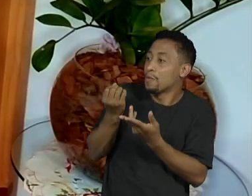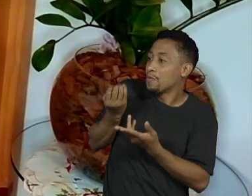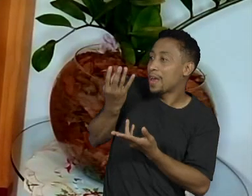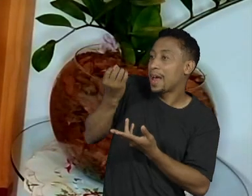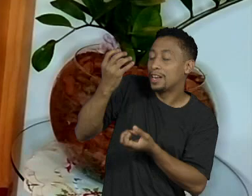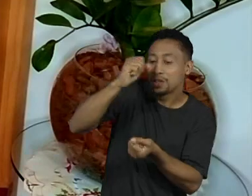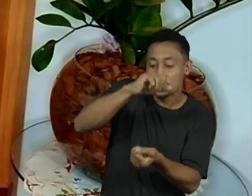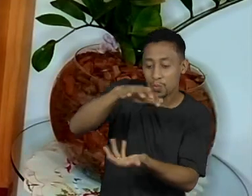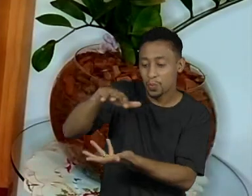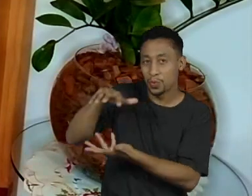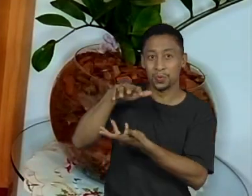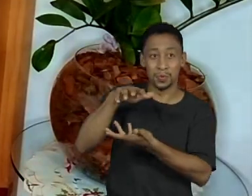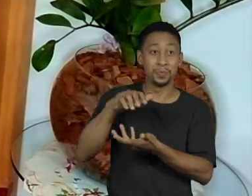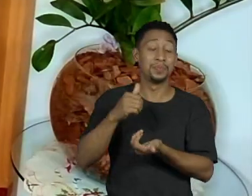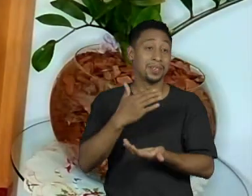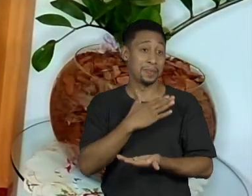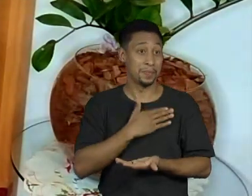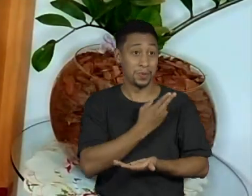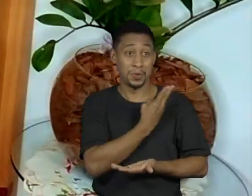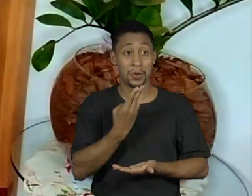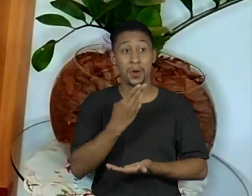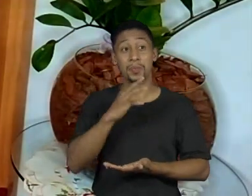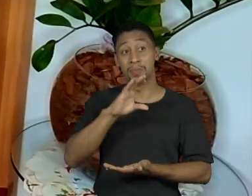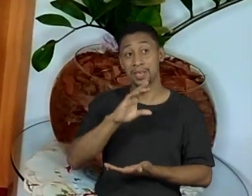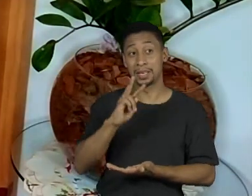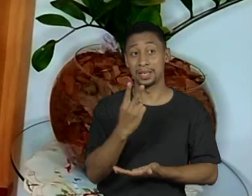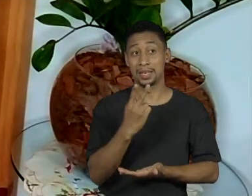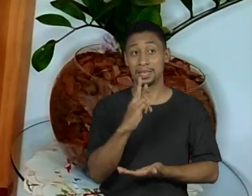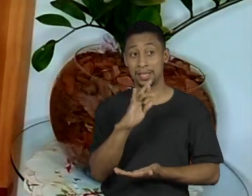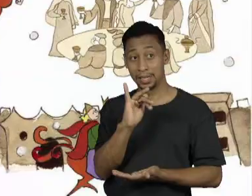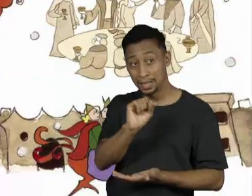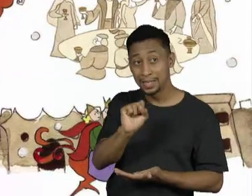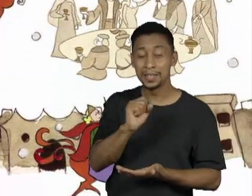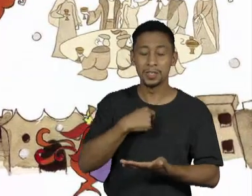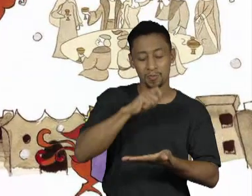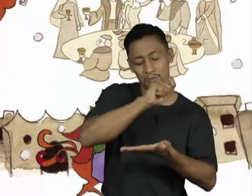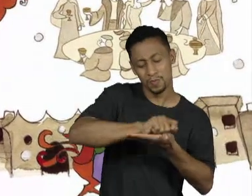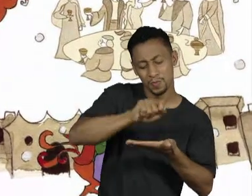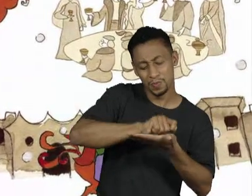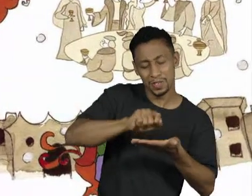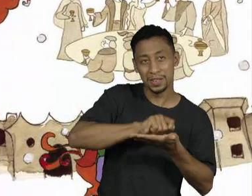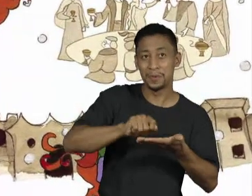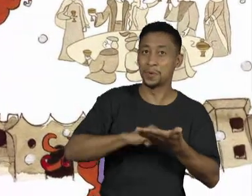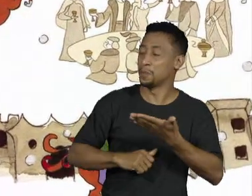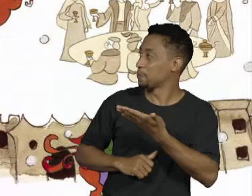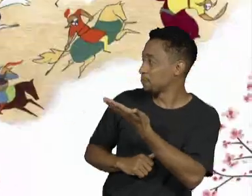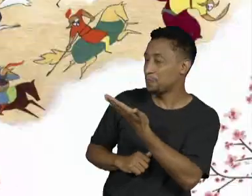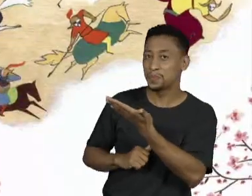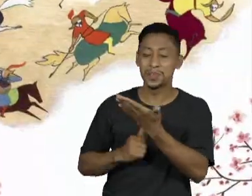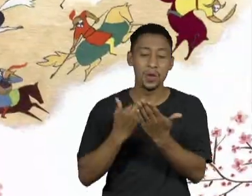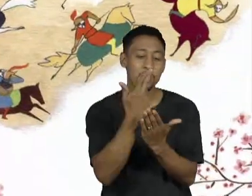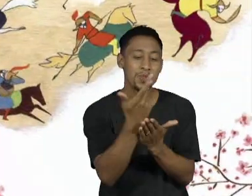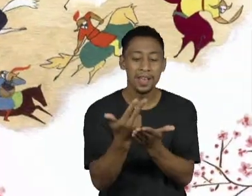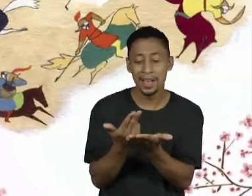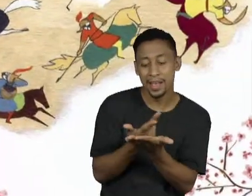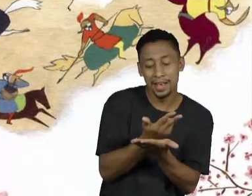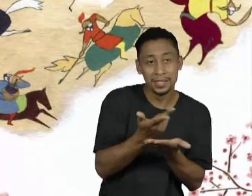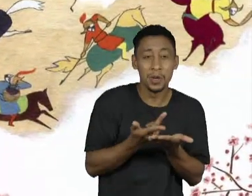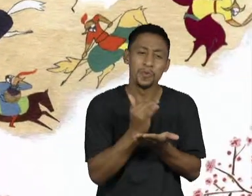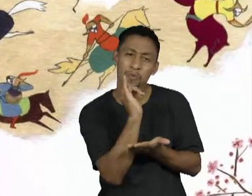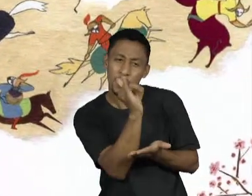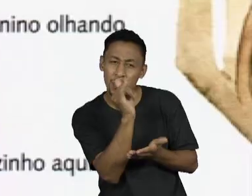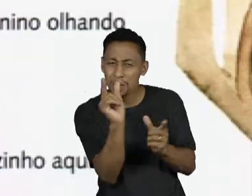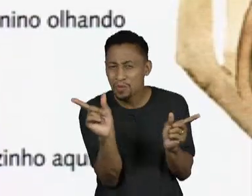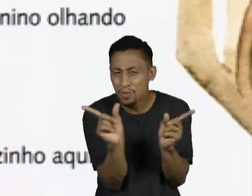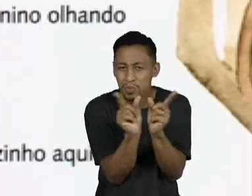Oi, eu sou a Cris Mazota, ilustradora de O Menino e o Vento, escrito pela Regina Machado. Vou contar um trechinho para